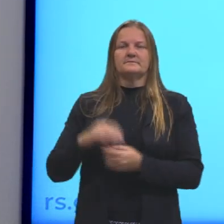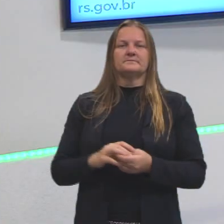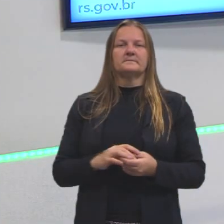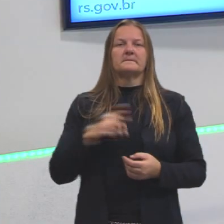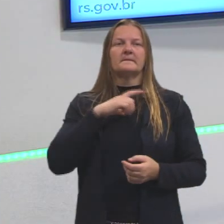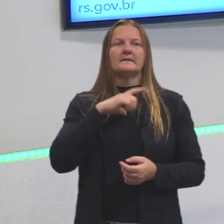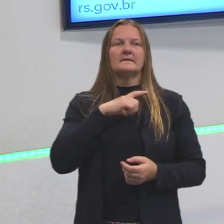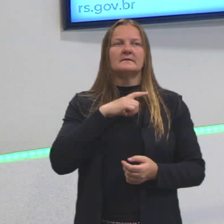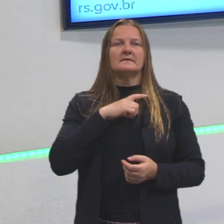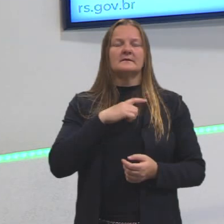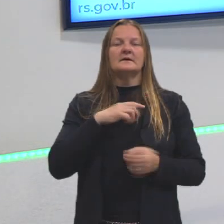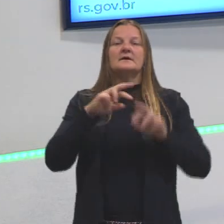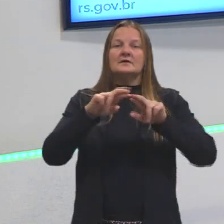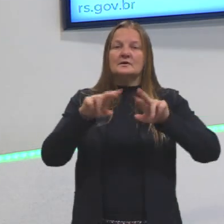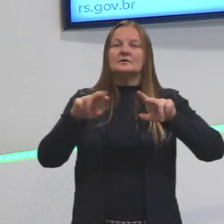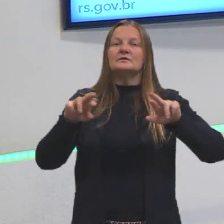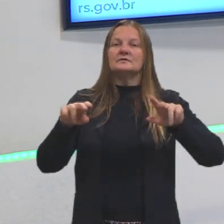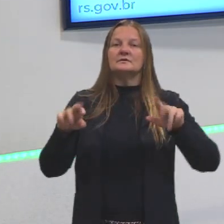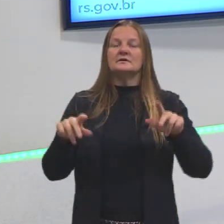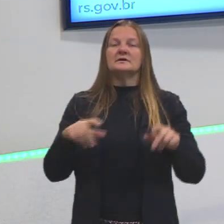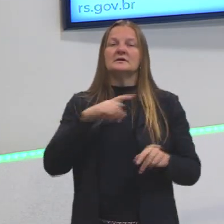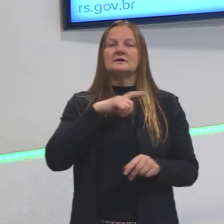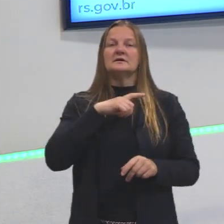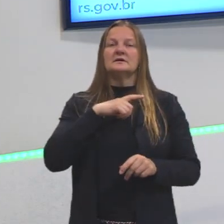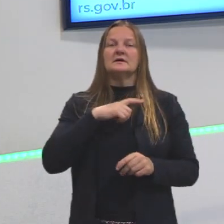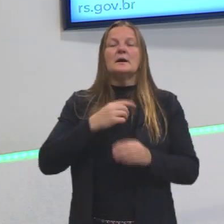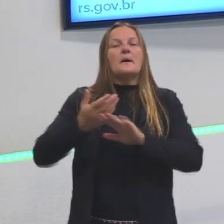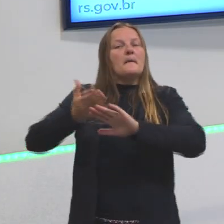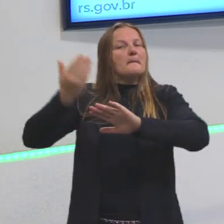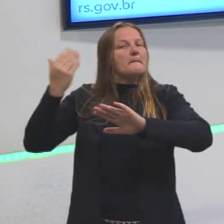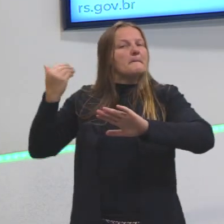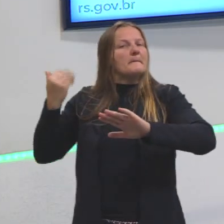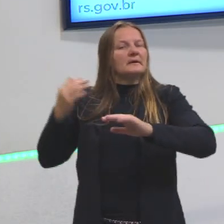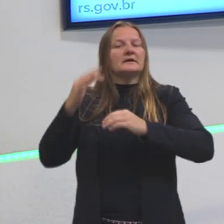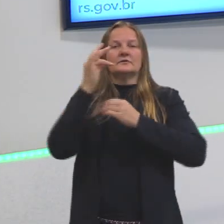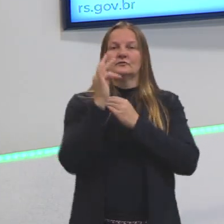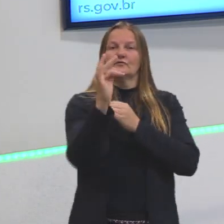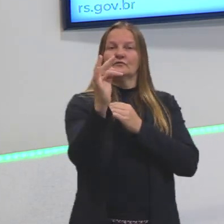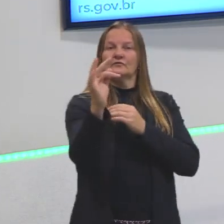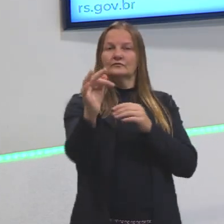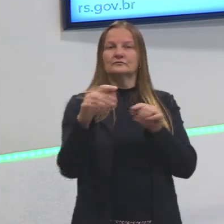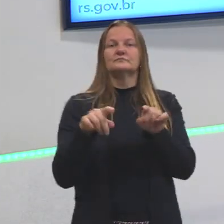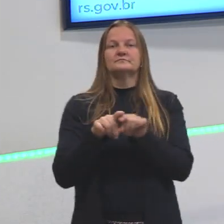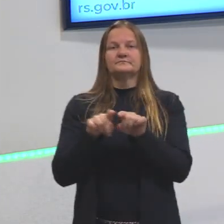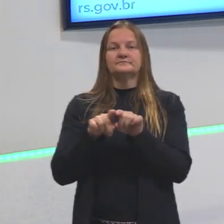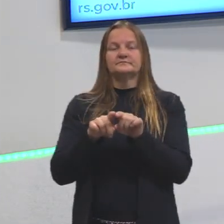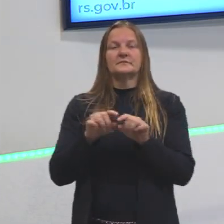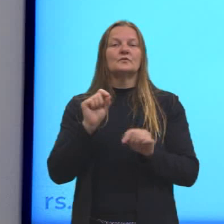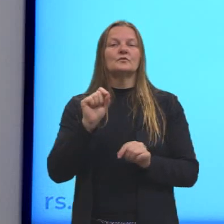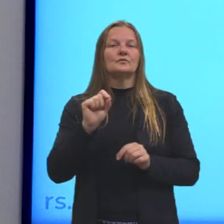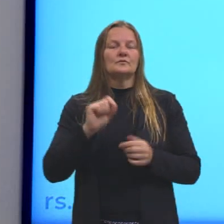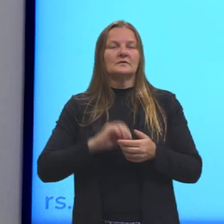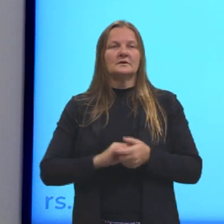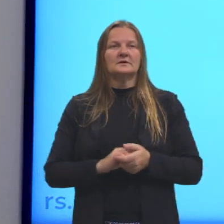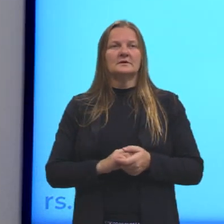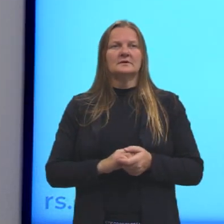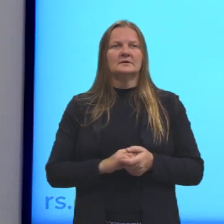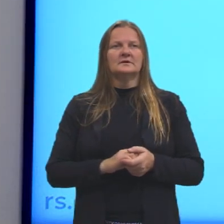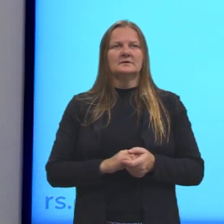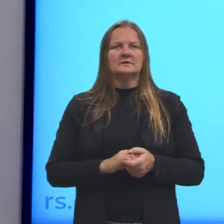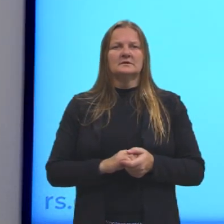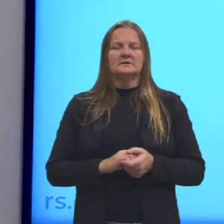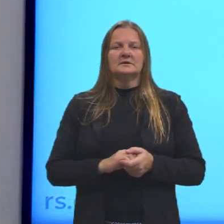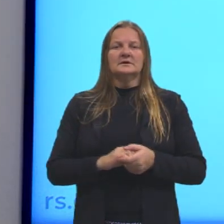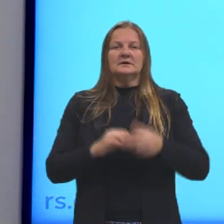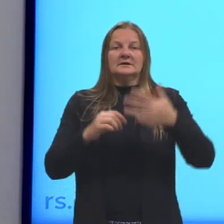diferença, tanto do passado quanto do futuro, que é a questão da